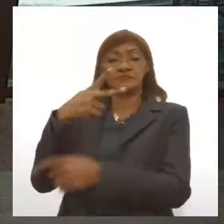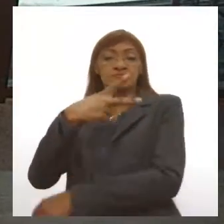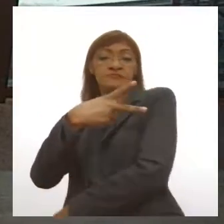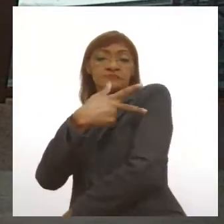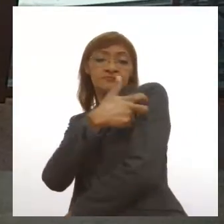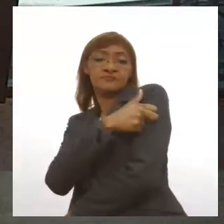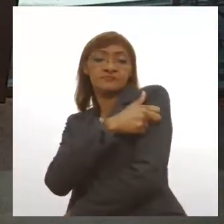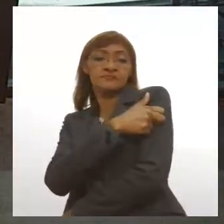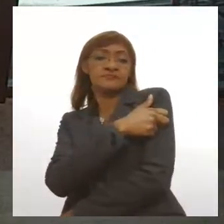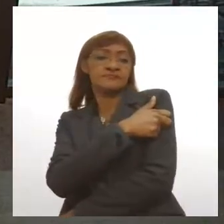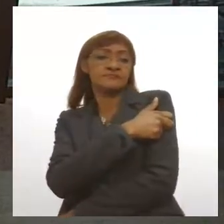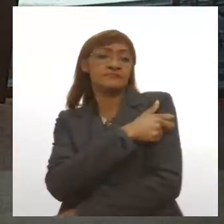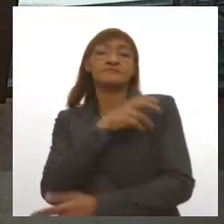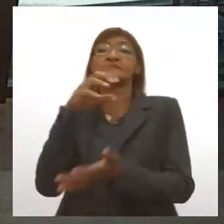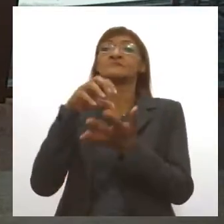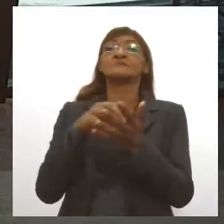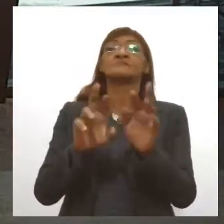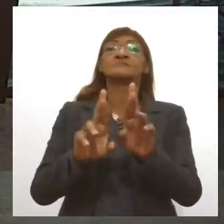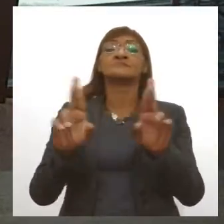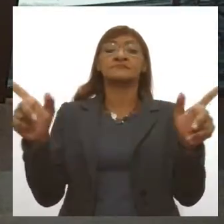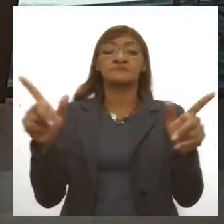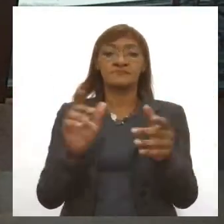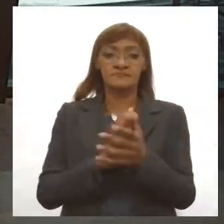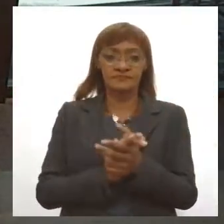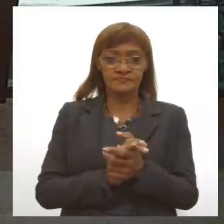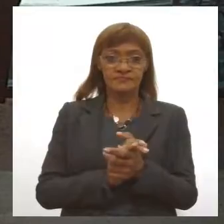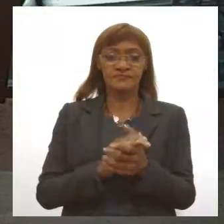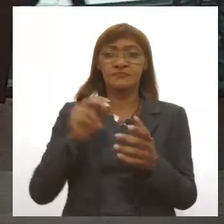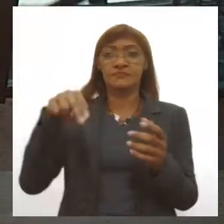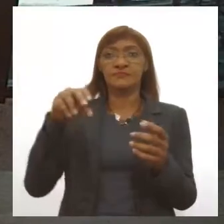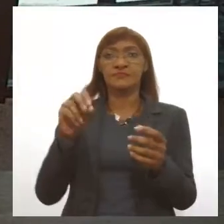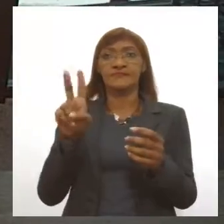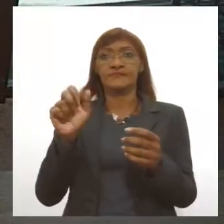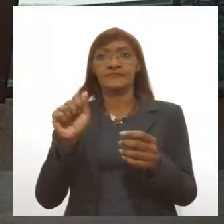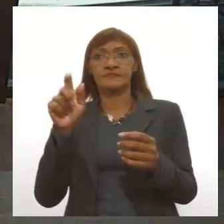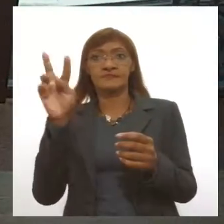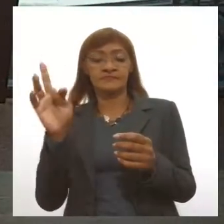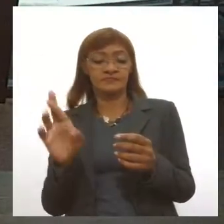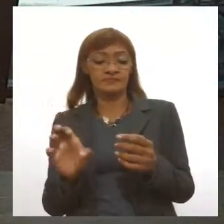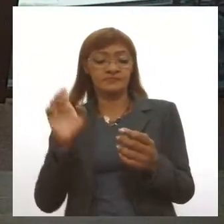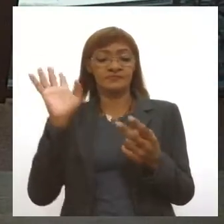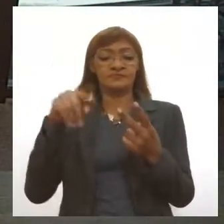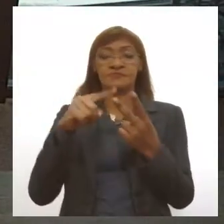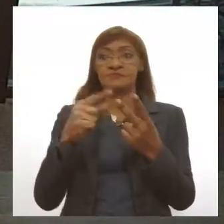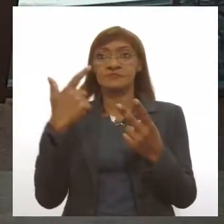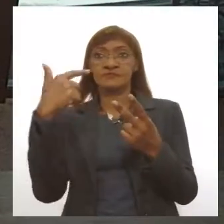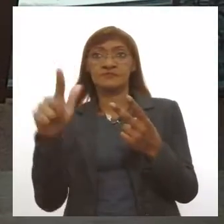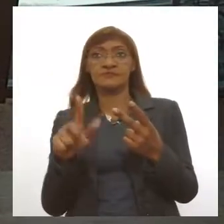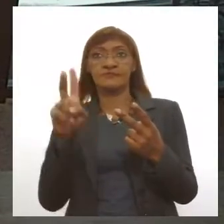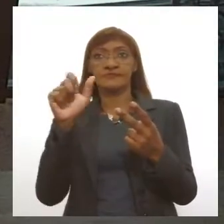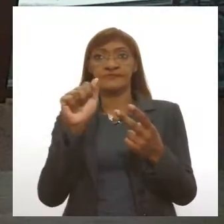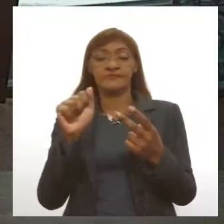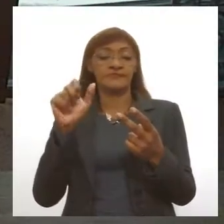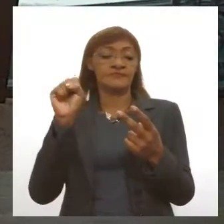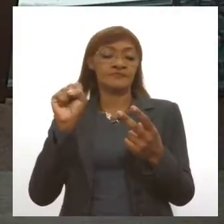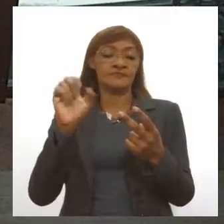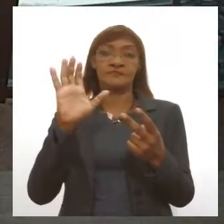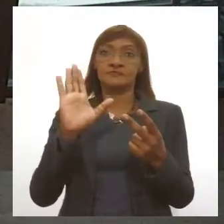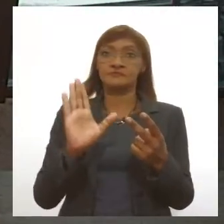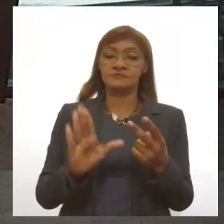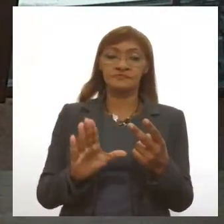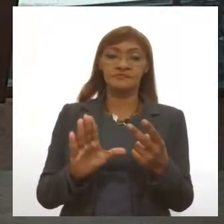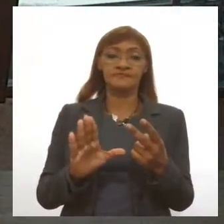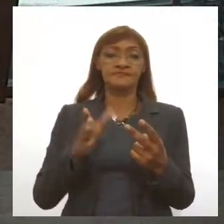dois laboratórios diferentes. Tem o da Sinovac e da AstraZeneca. A primeira, a Coronavac, que foi do Instituto